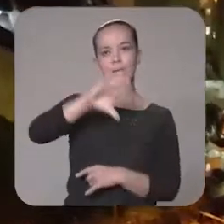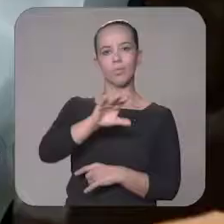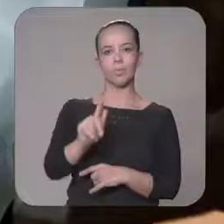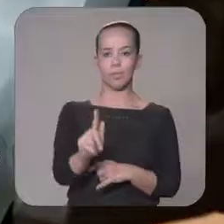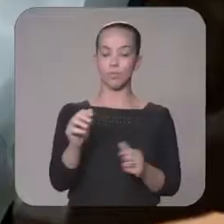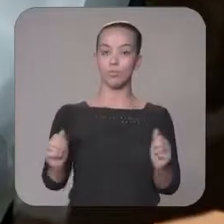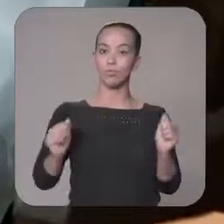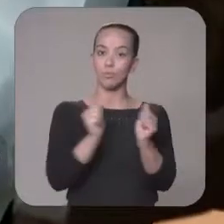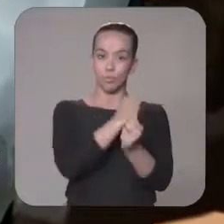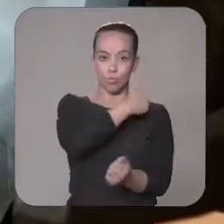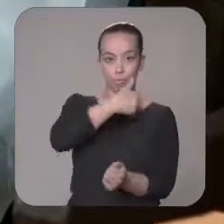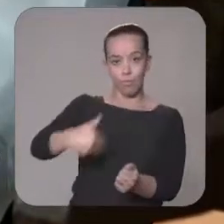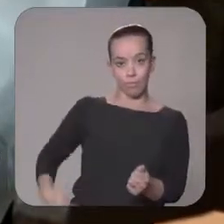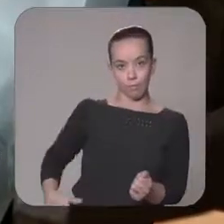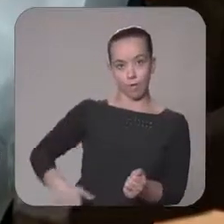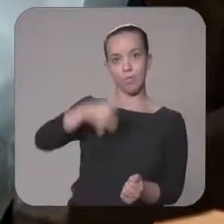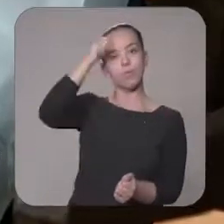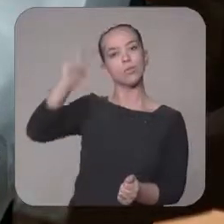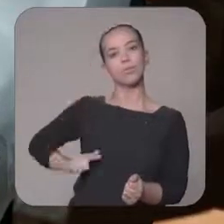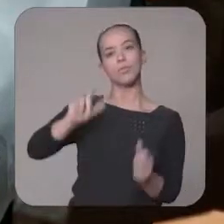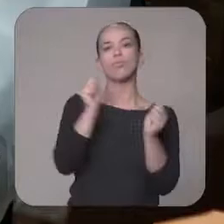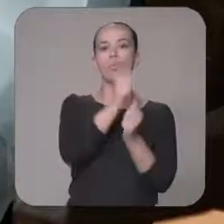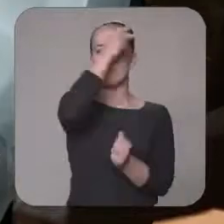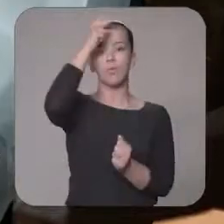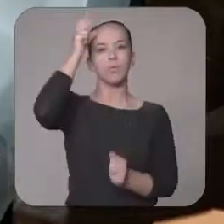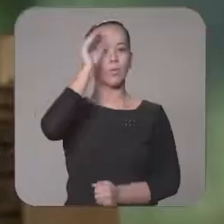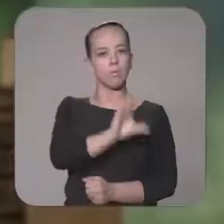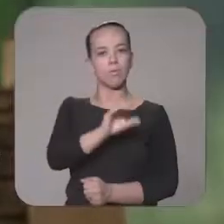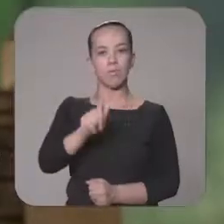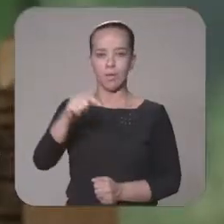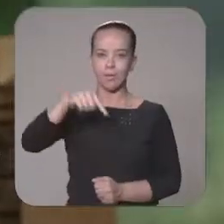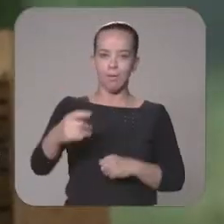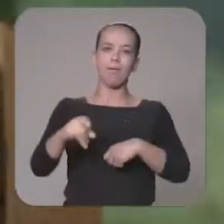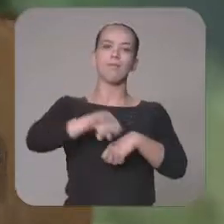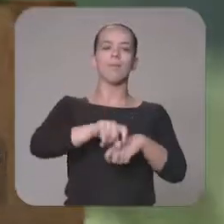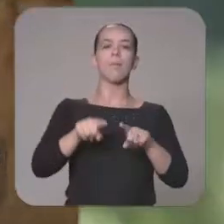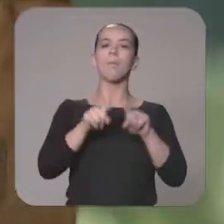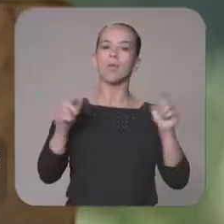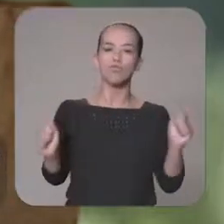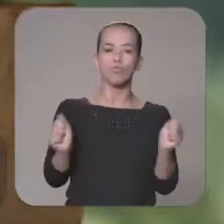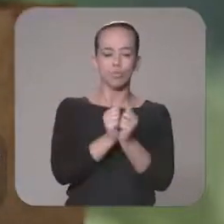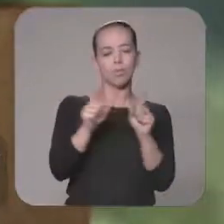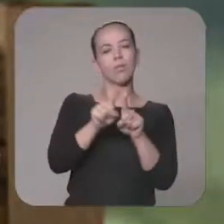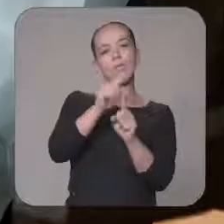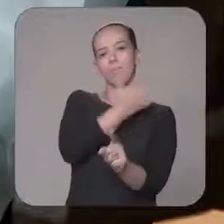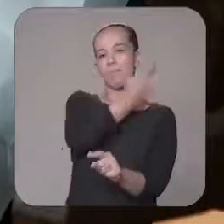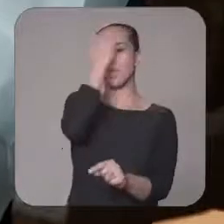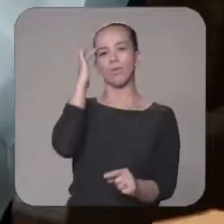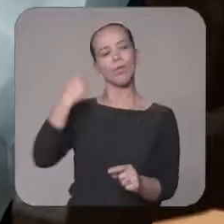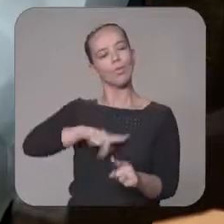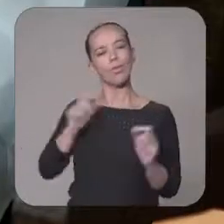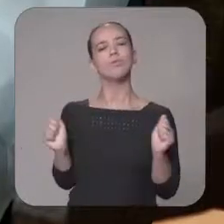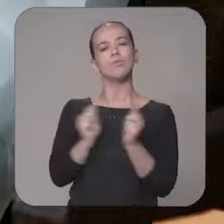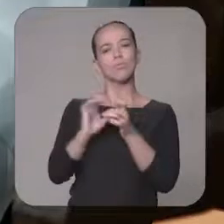capital. Juntos, governo do Estado e prefeitura de Campo Grande, pela nossa capital, mas em especial pelas pessoas. E nós